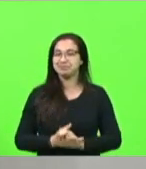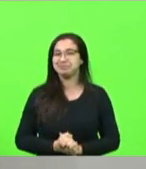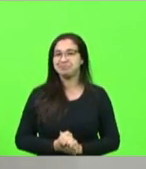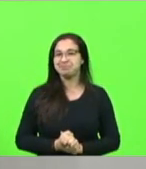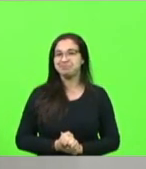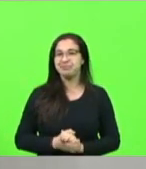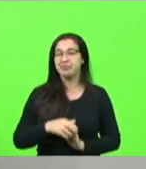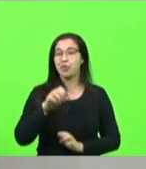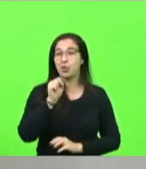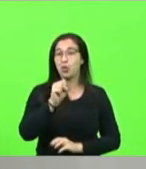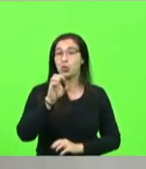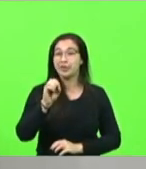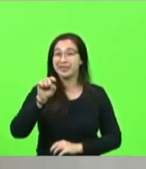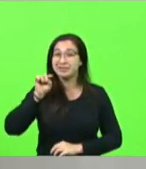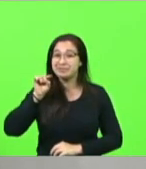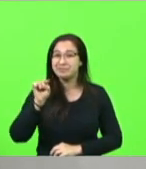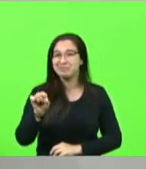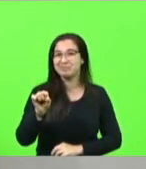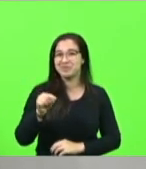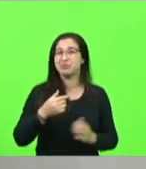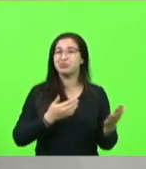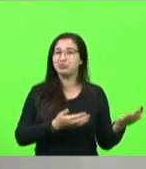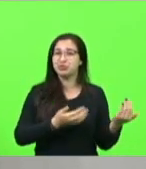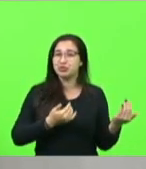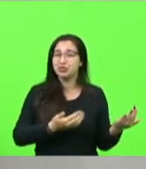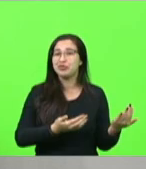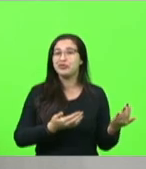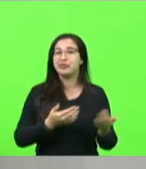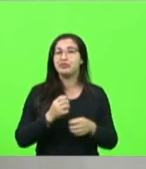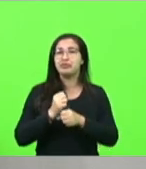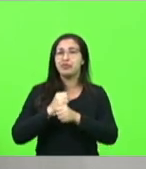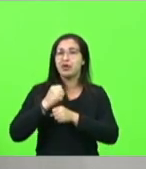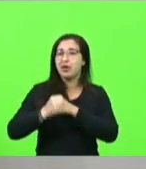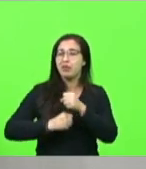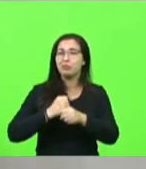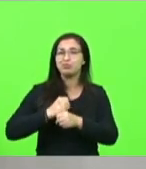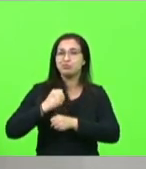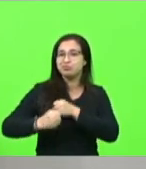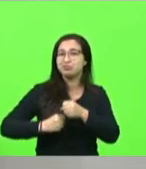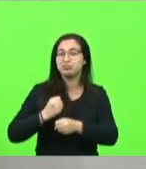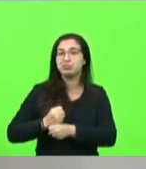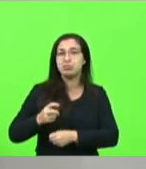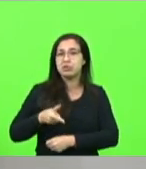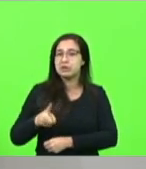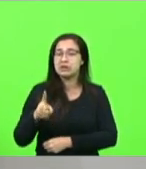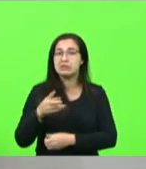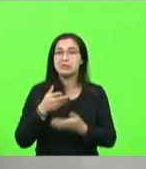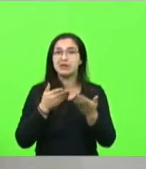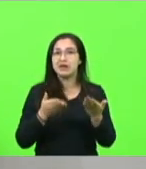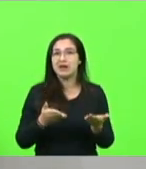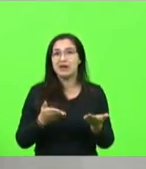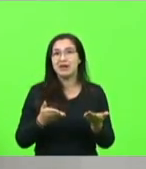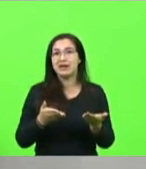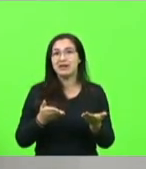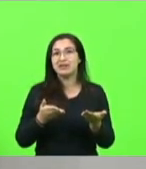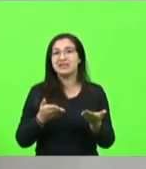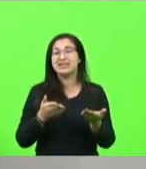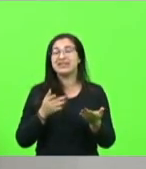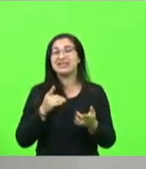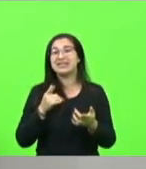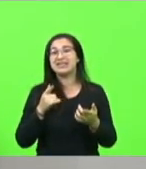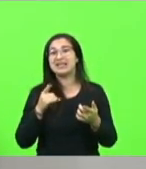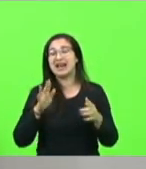outros 80 mil estão passando todos os anos pelo CIE e que nós ainda temos um desafio